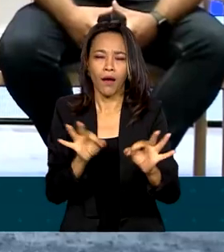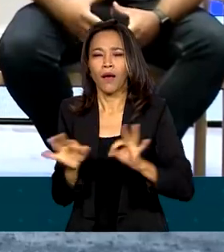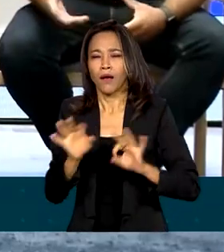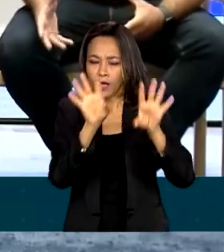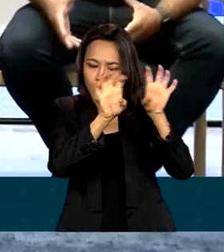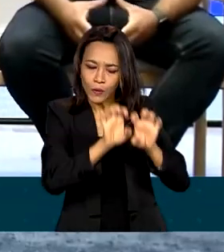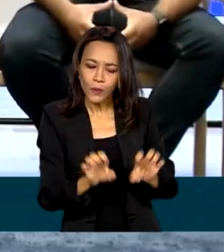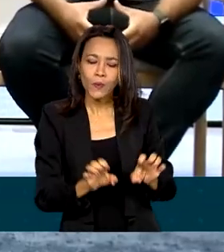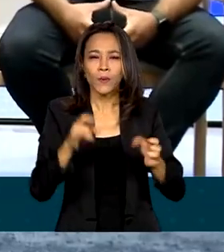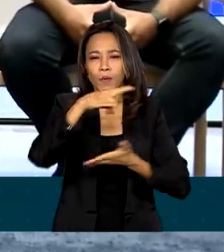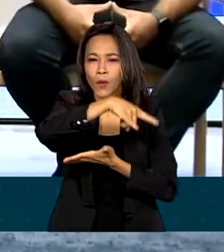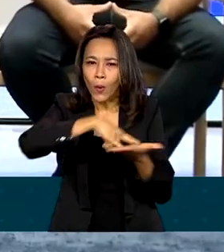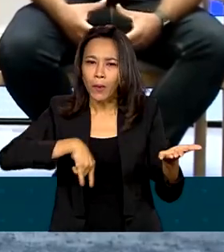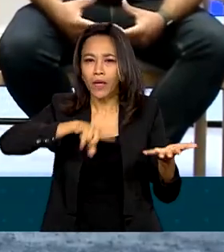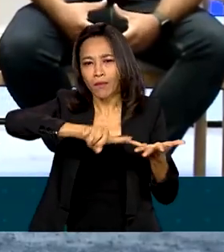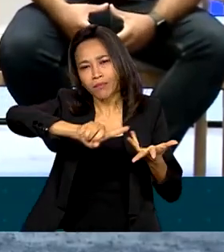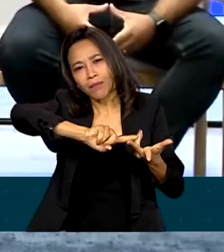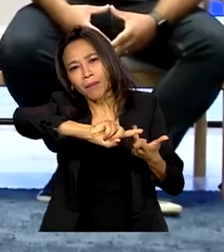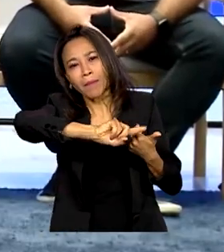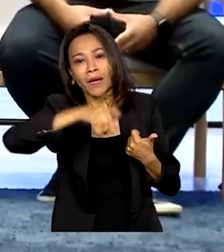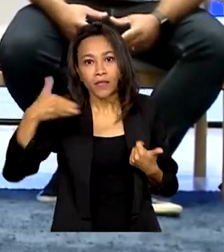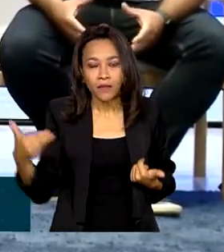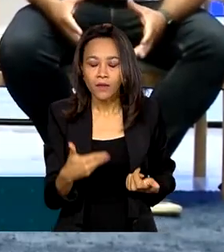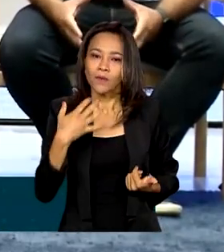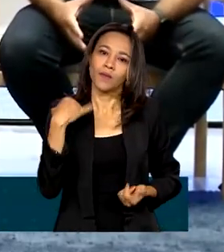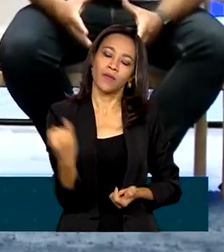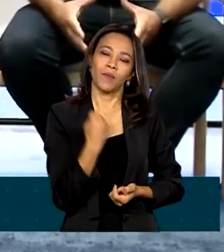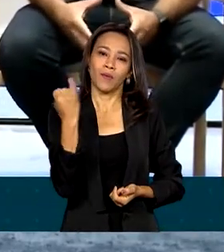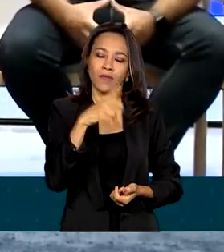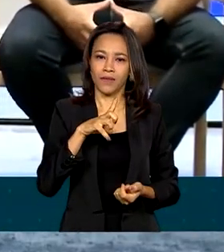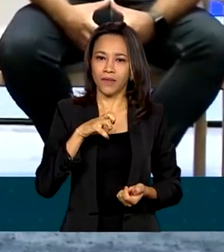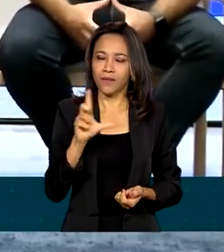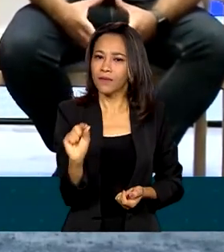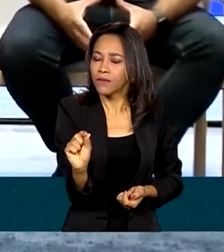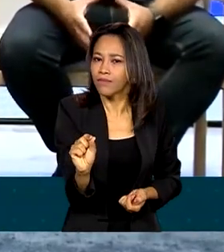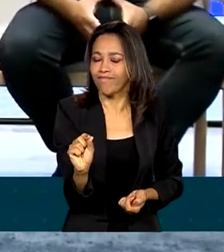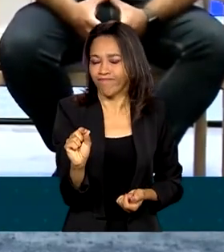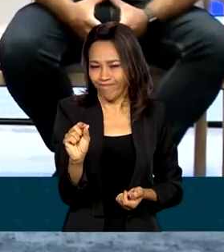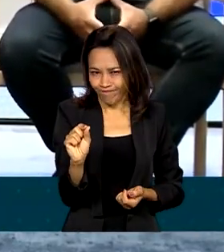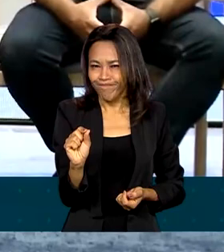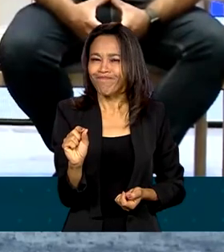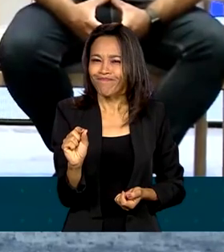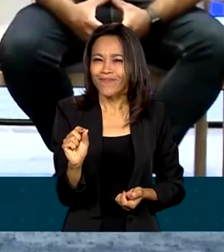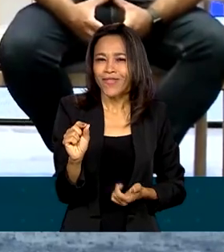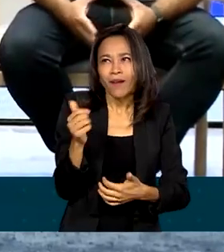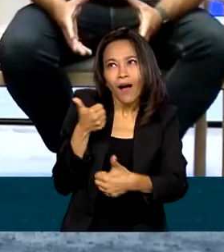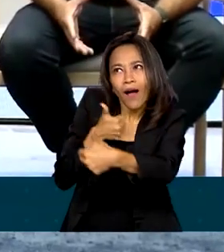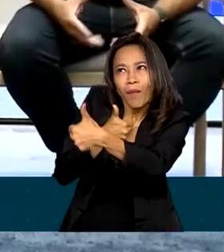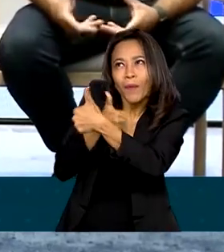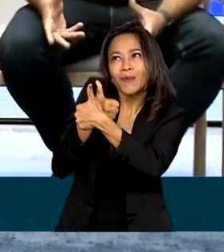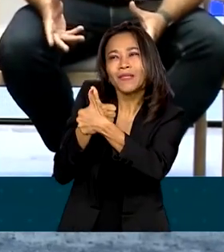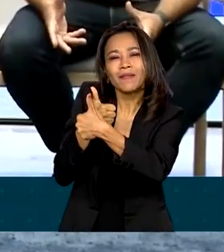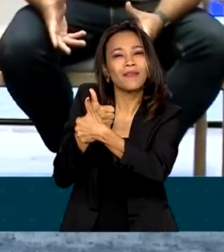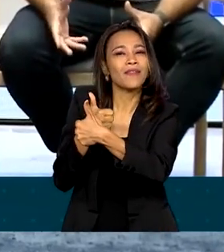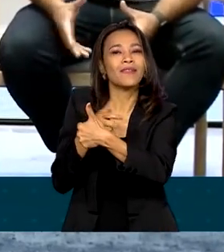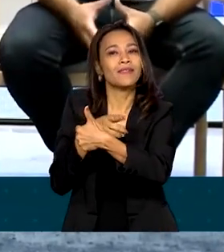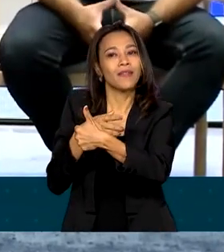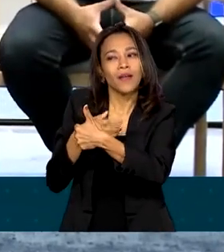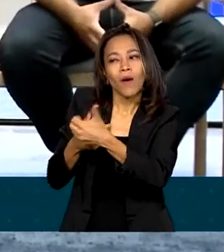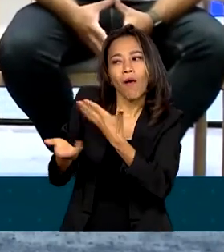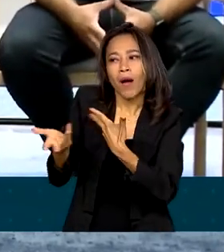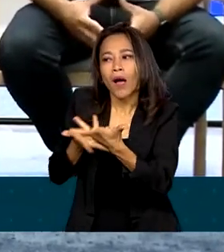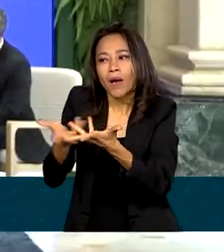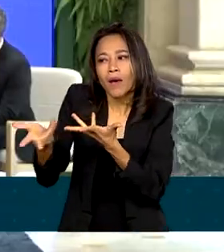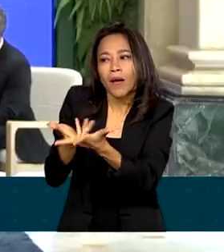estruturação, documentação. Então isso é importante, você ter uma proximidade com o banco, principalmente nessa